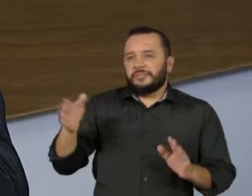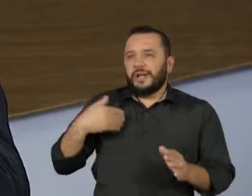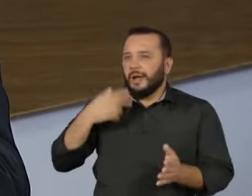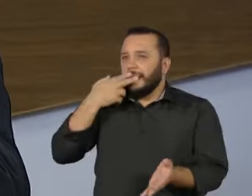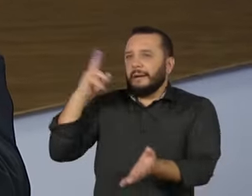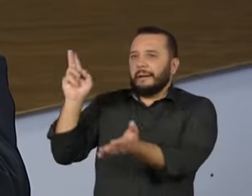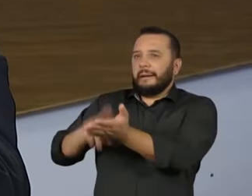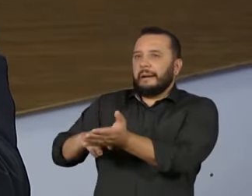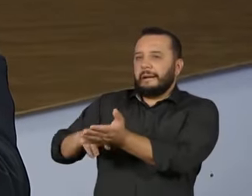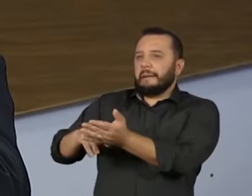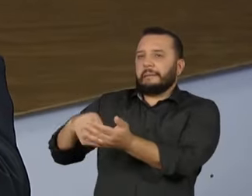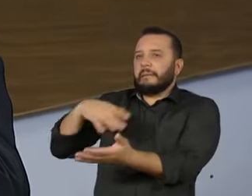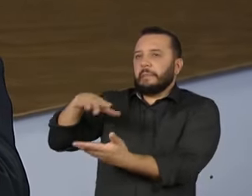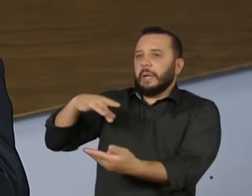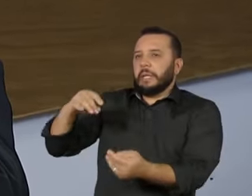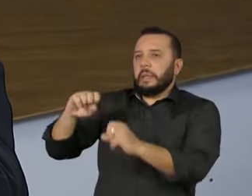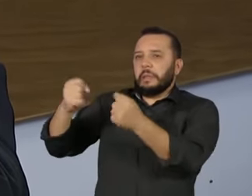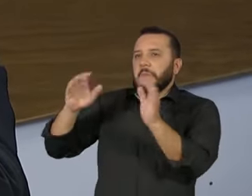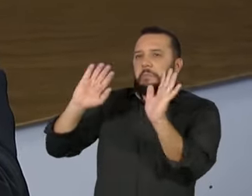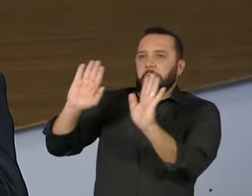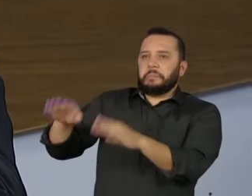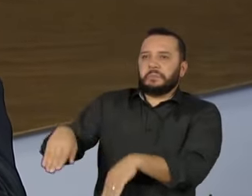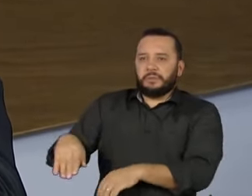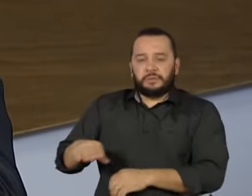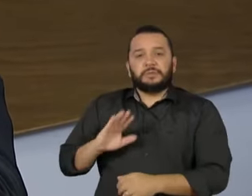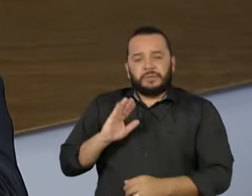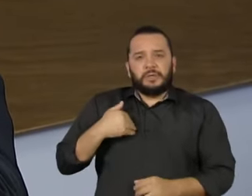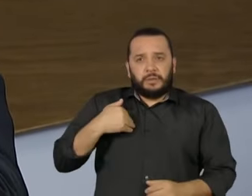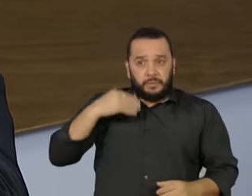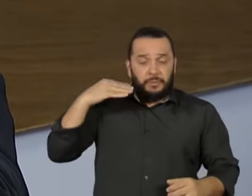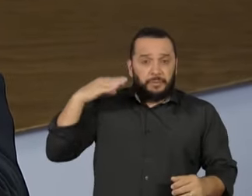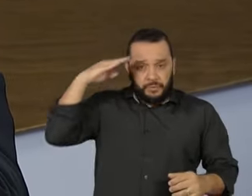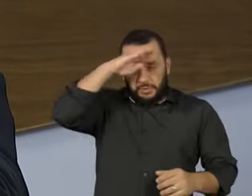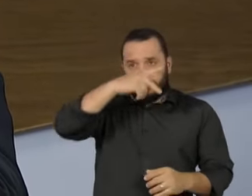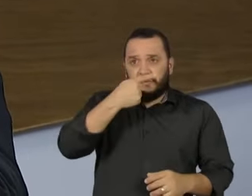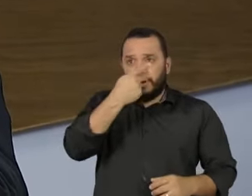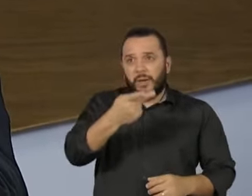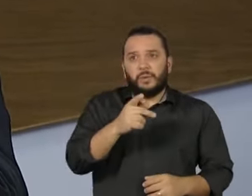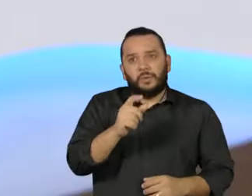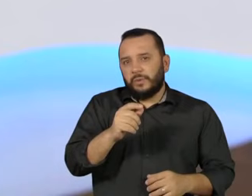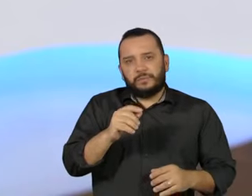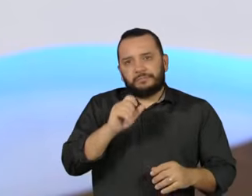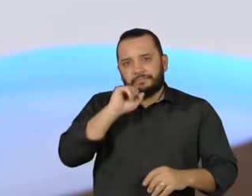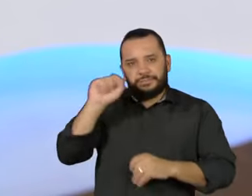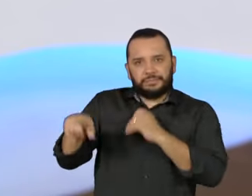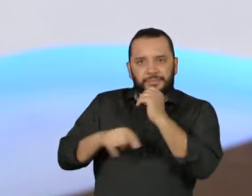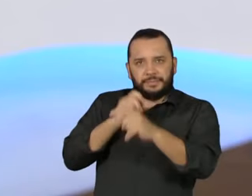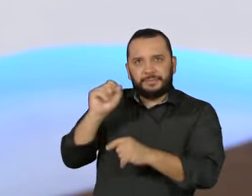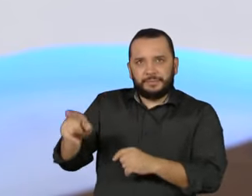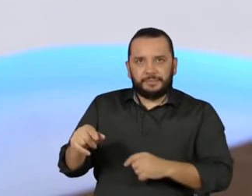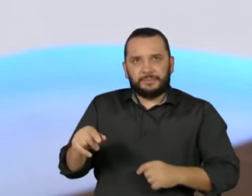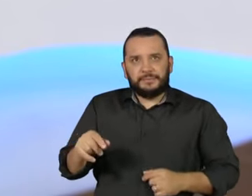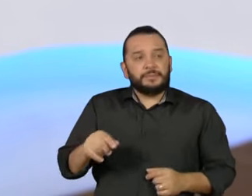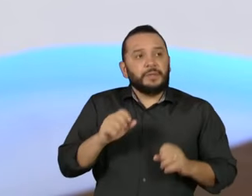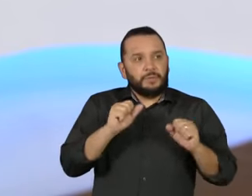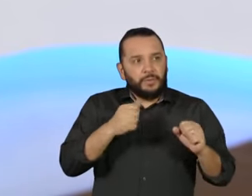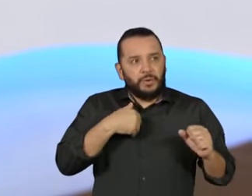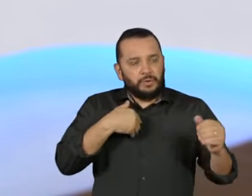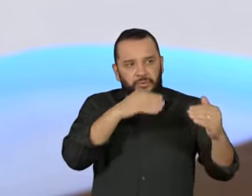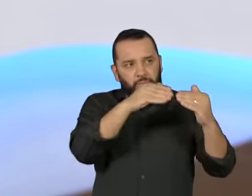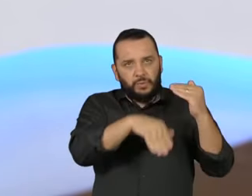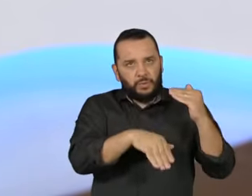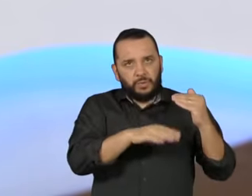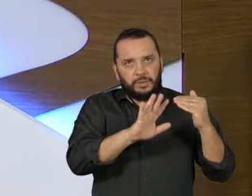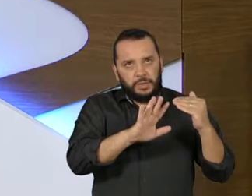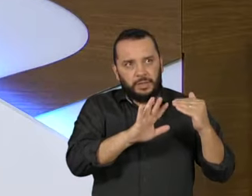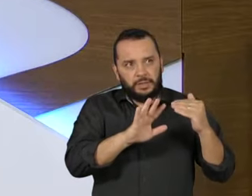demonstrou publicamente. Tudo que eu vou falar aqui, na verdade, ele já falou publicamente. O senhor avaliou recentemente... Posso discordar? Só